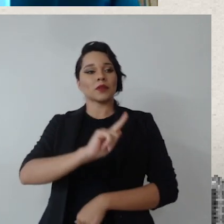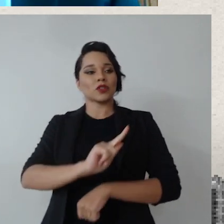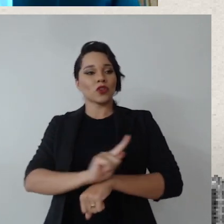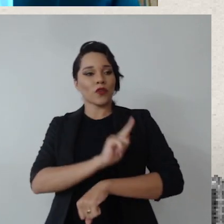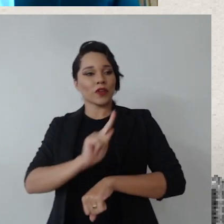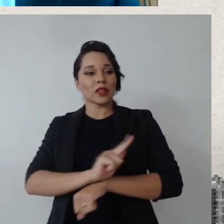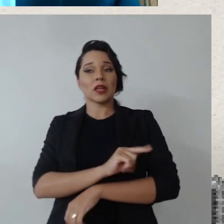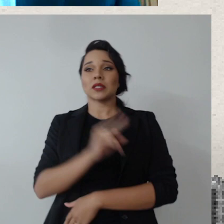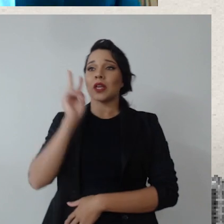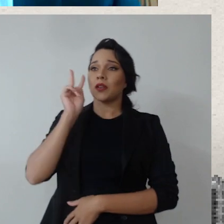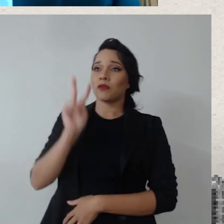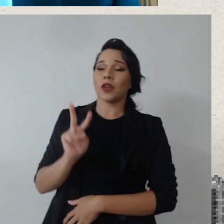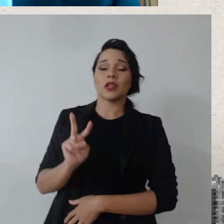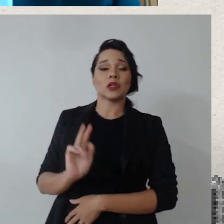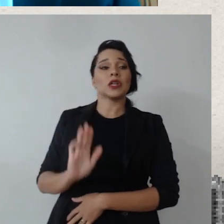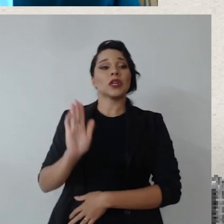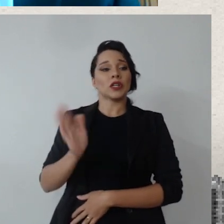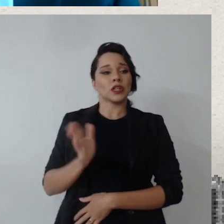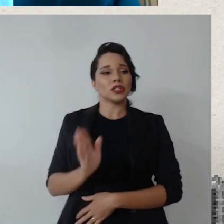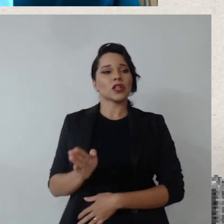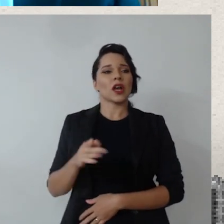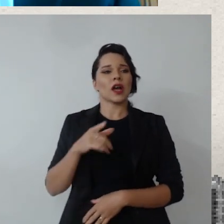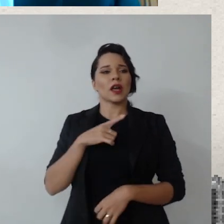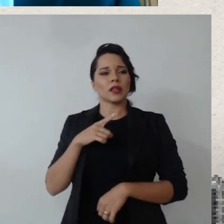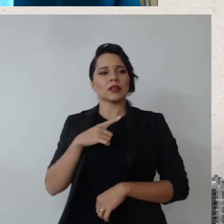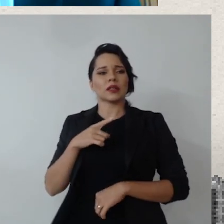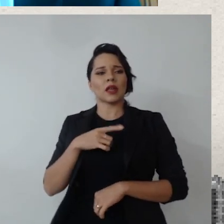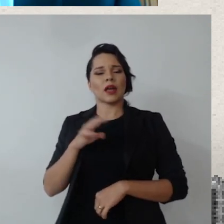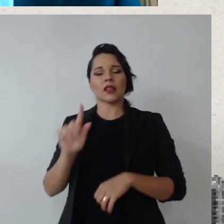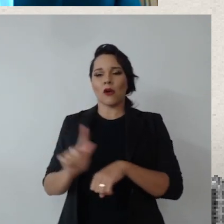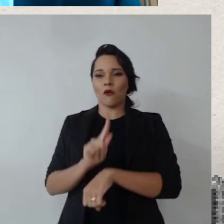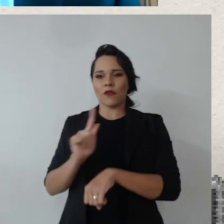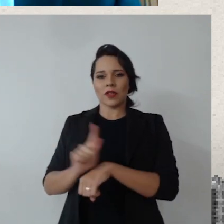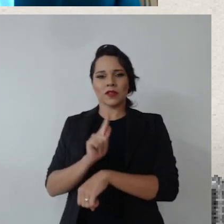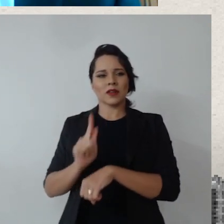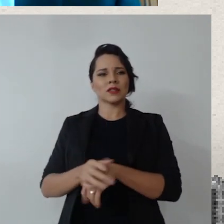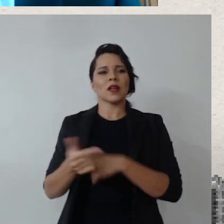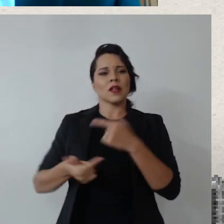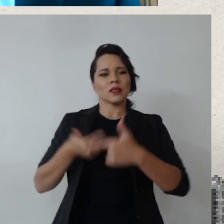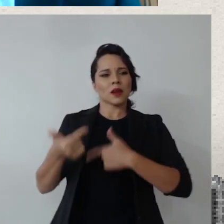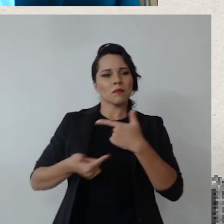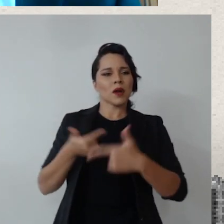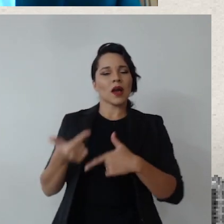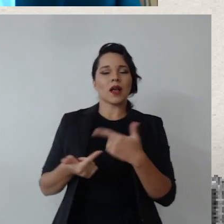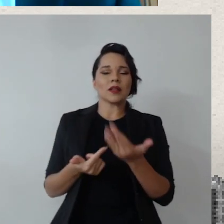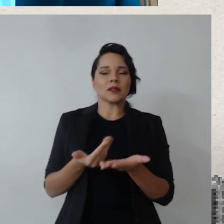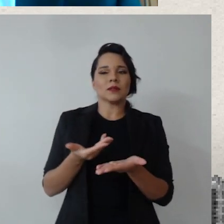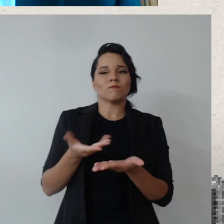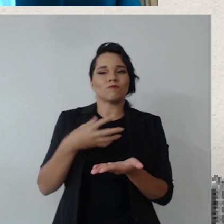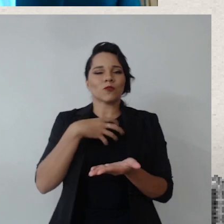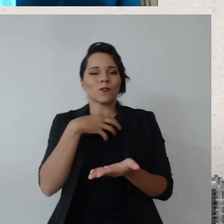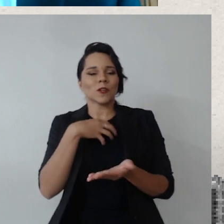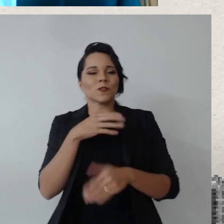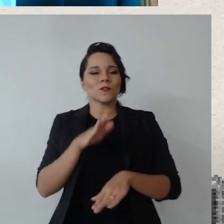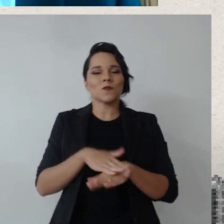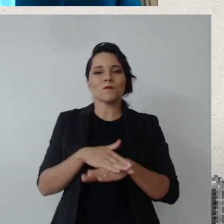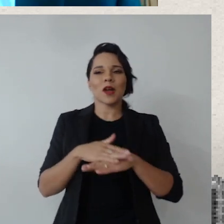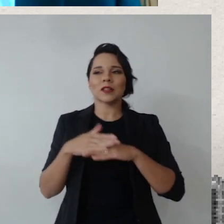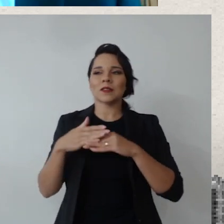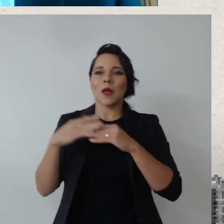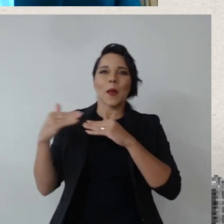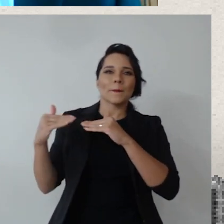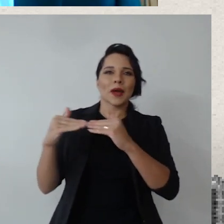de governança, vejo ainda que a gente está um pouquinho estanque, a parte da governança trabalha de um jeitinho mais